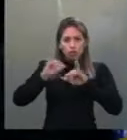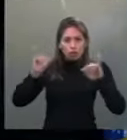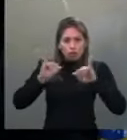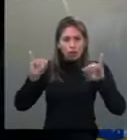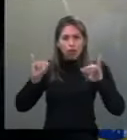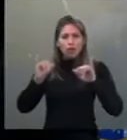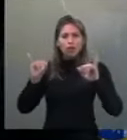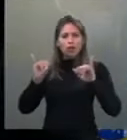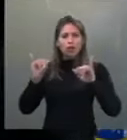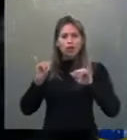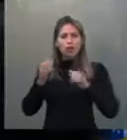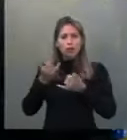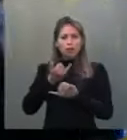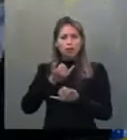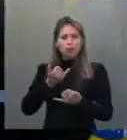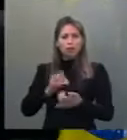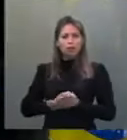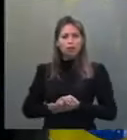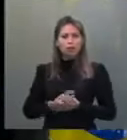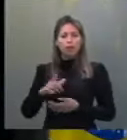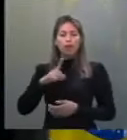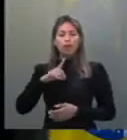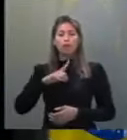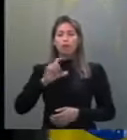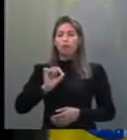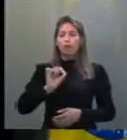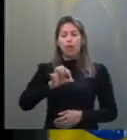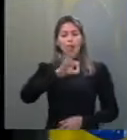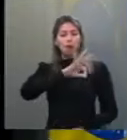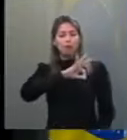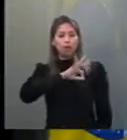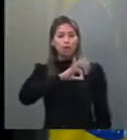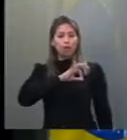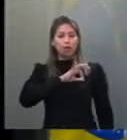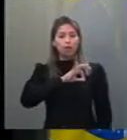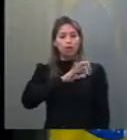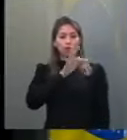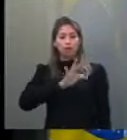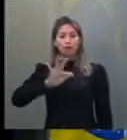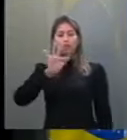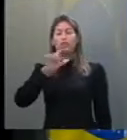a Polícia Federal estaria